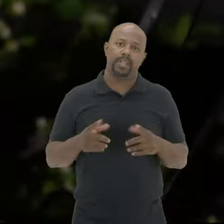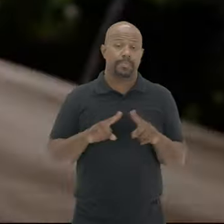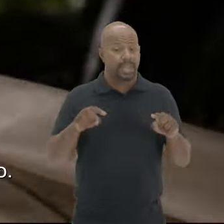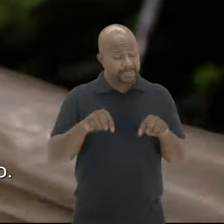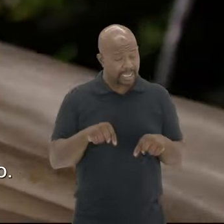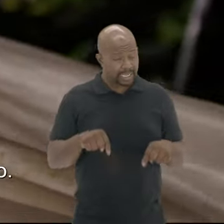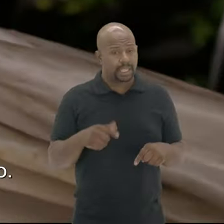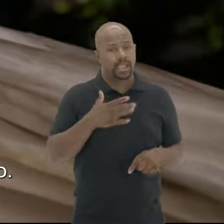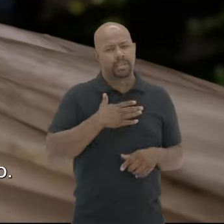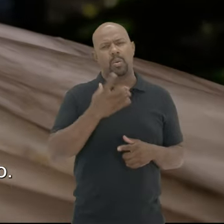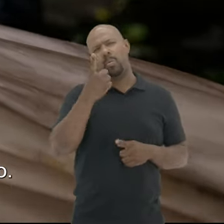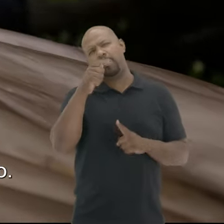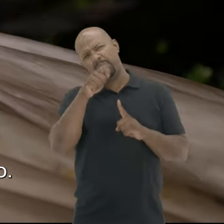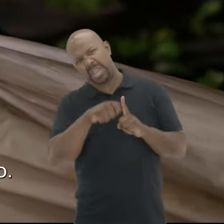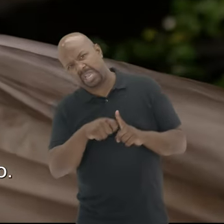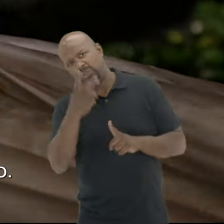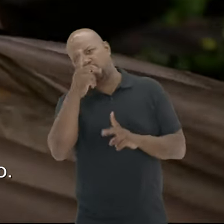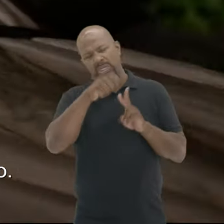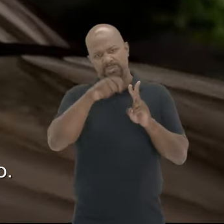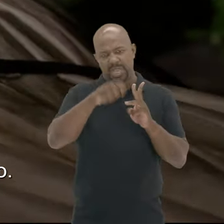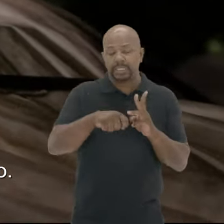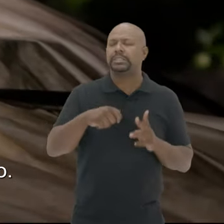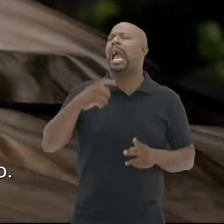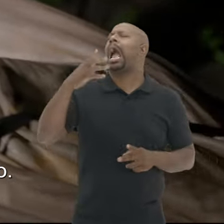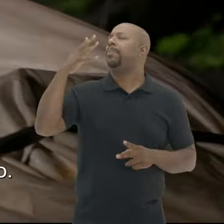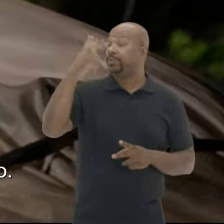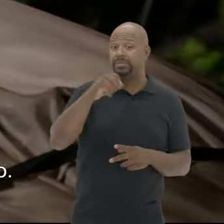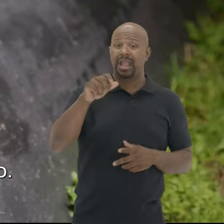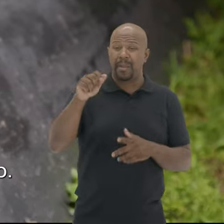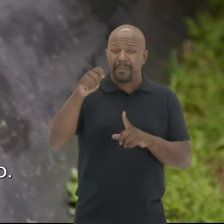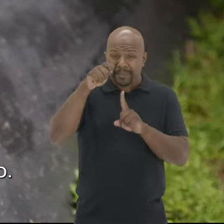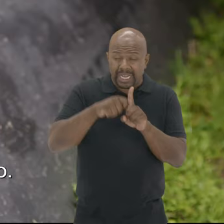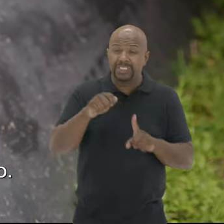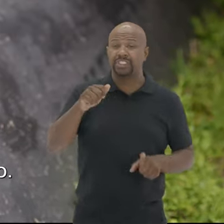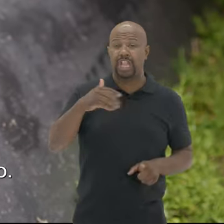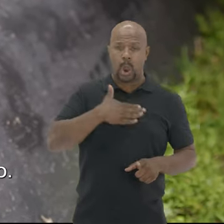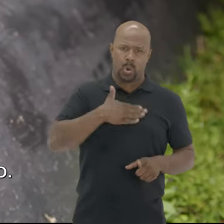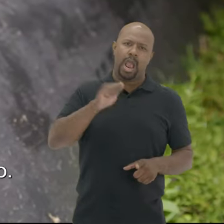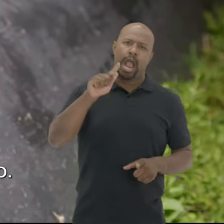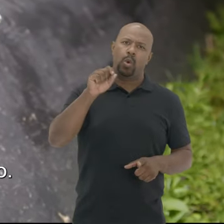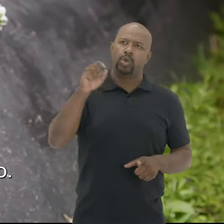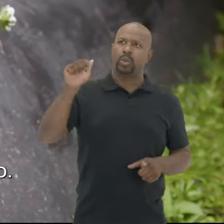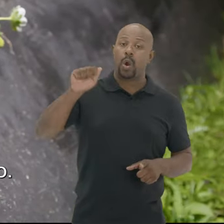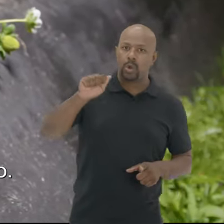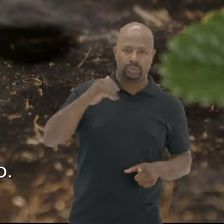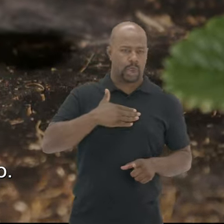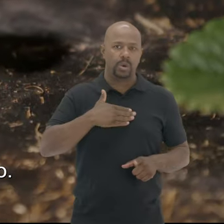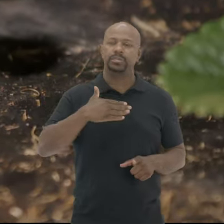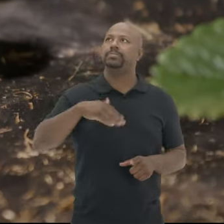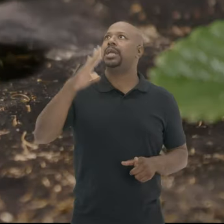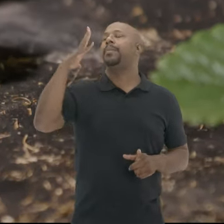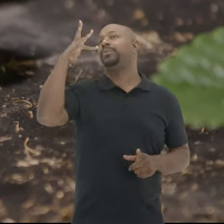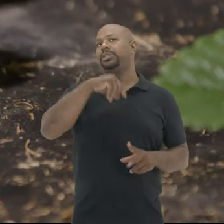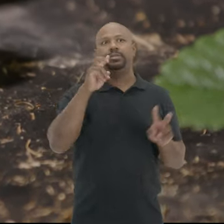produção de morangos Mas aqui um mês Dois meses adiante Aí que é bonito O mês de agosto É o mês mais bonito que